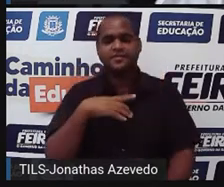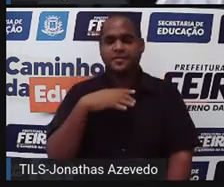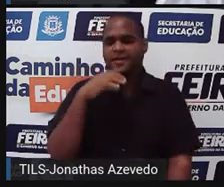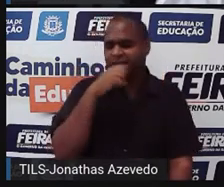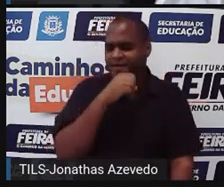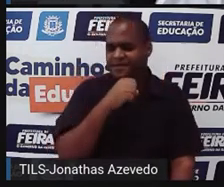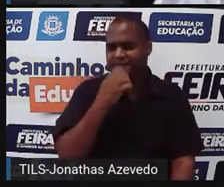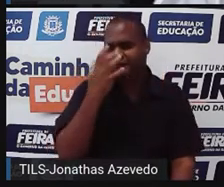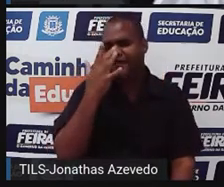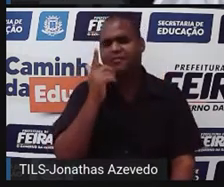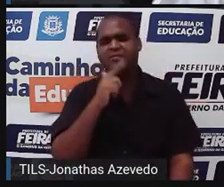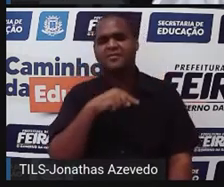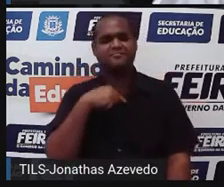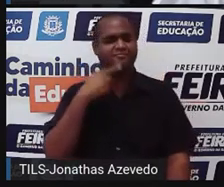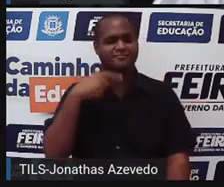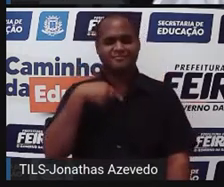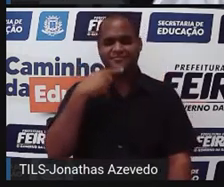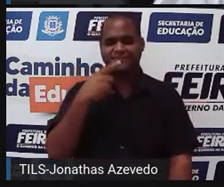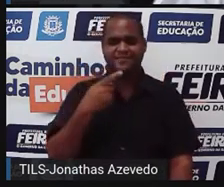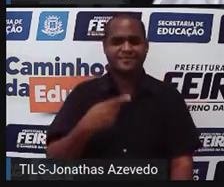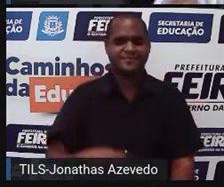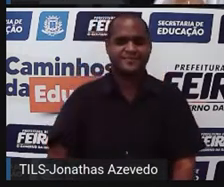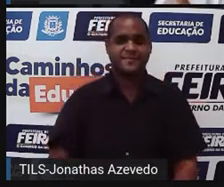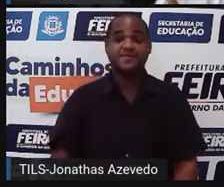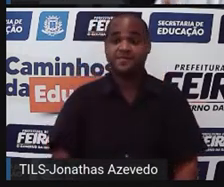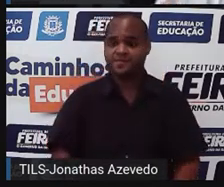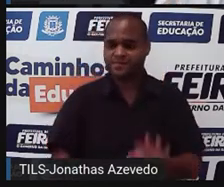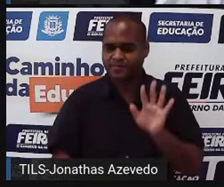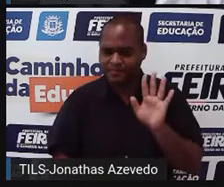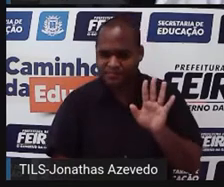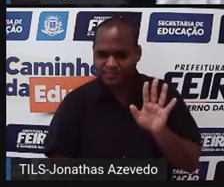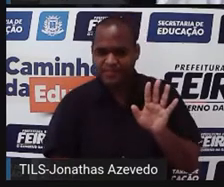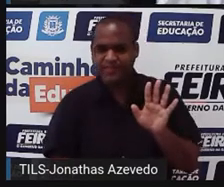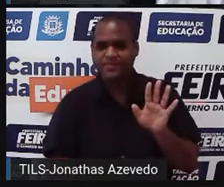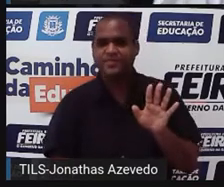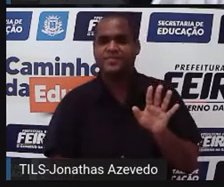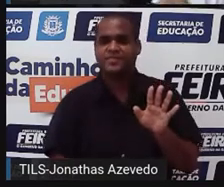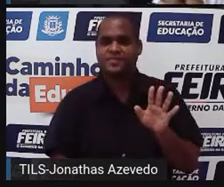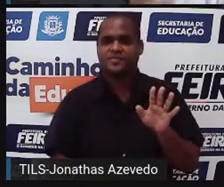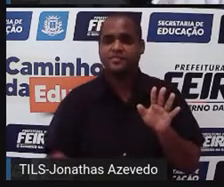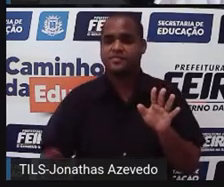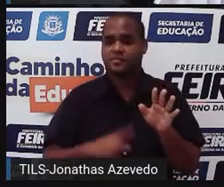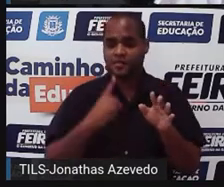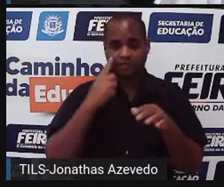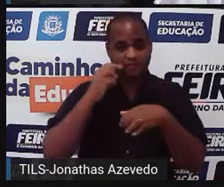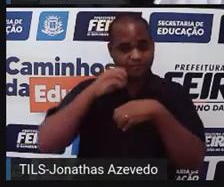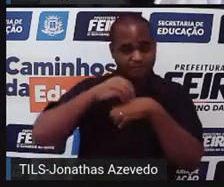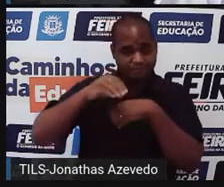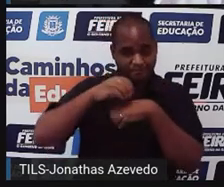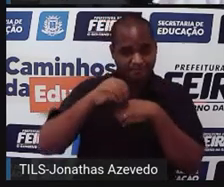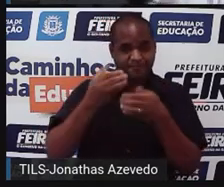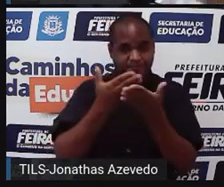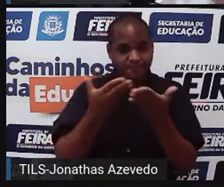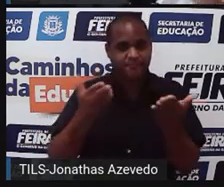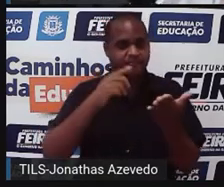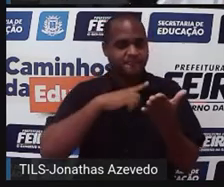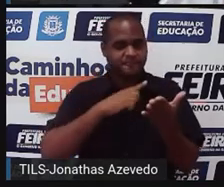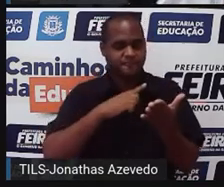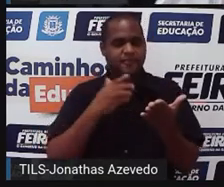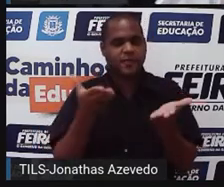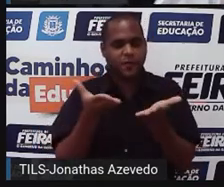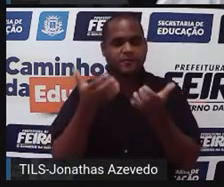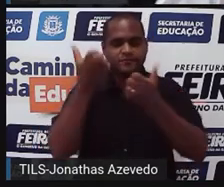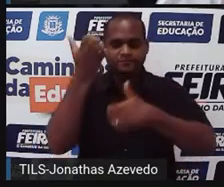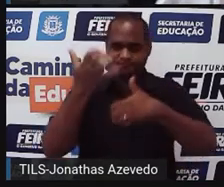fácil, vamos dizer assim. Tá? Mas, com o que eu vou trazer aqui pra você hoje, você pode